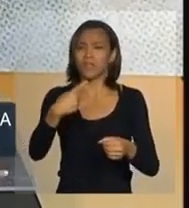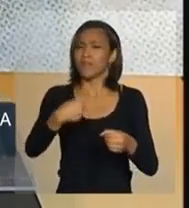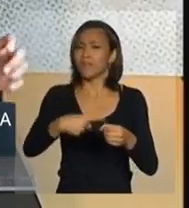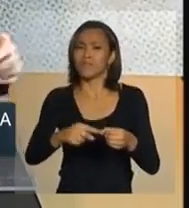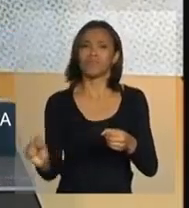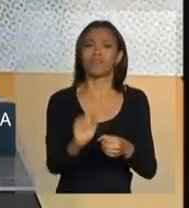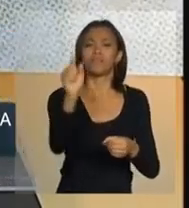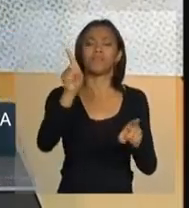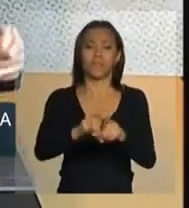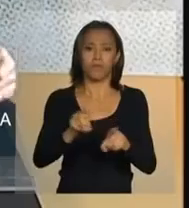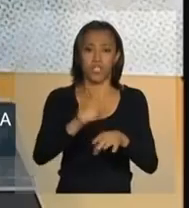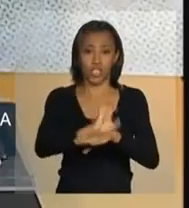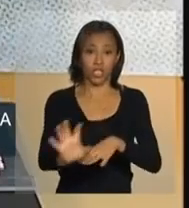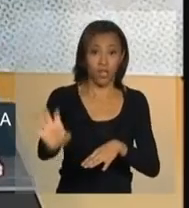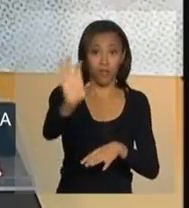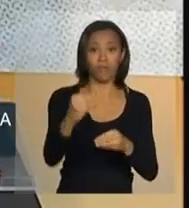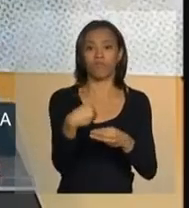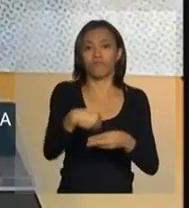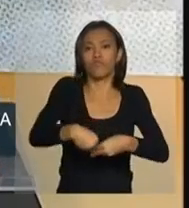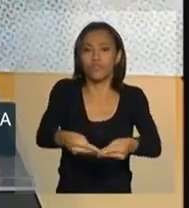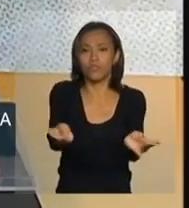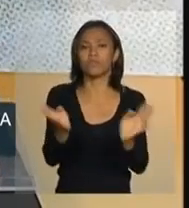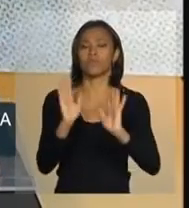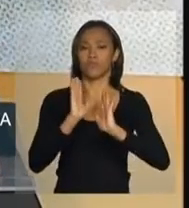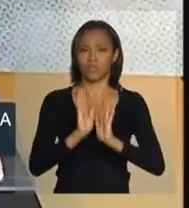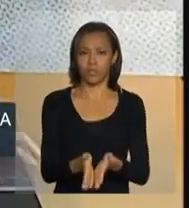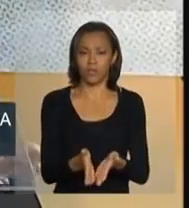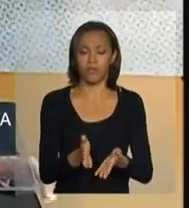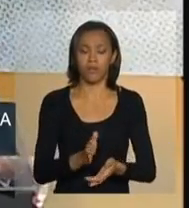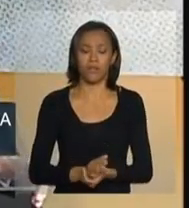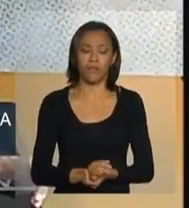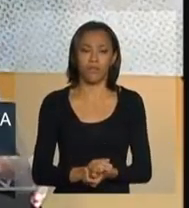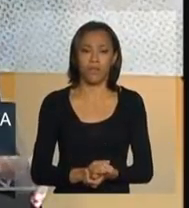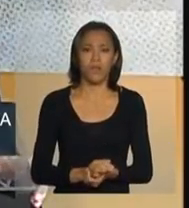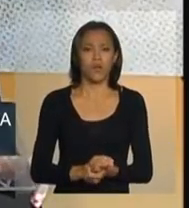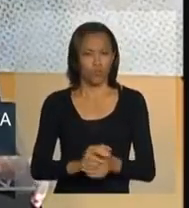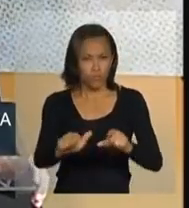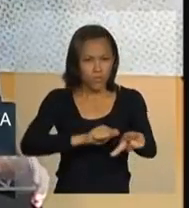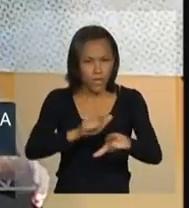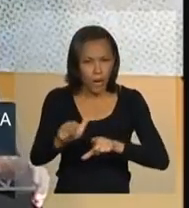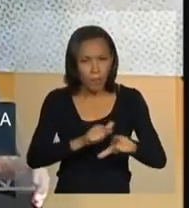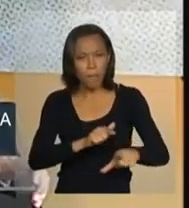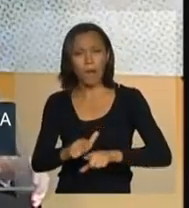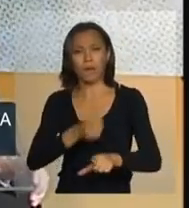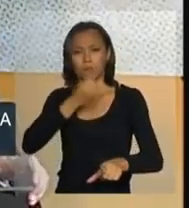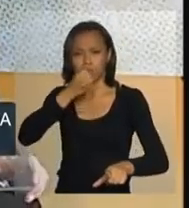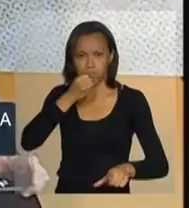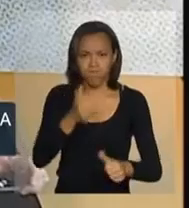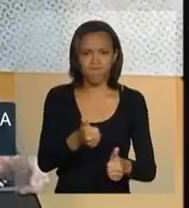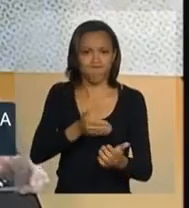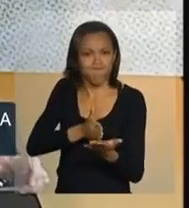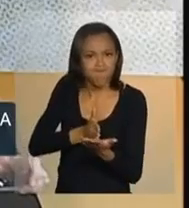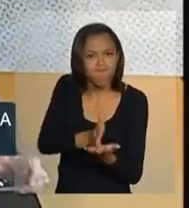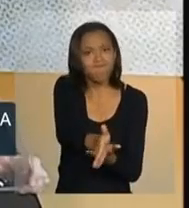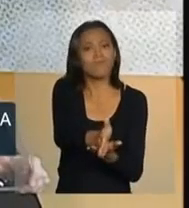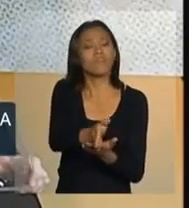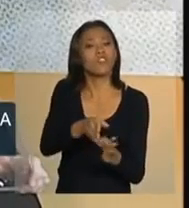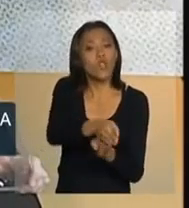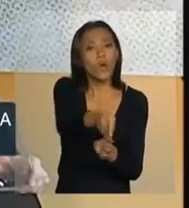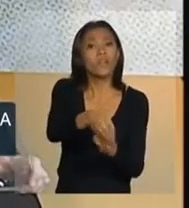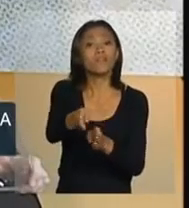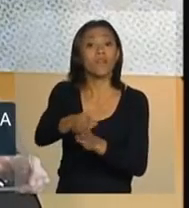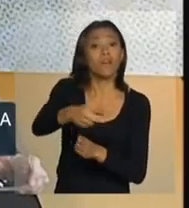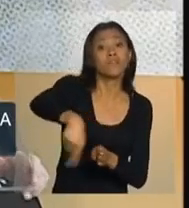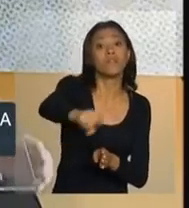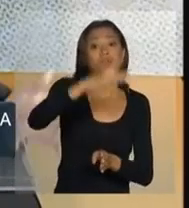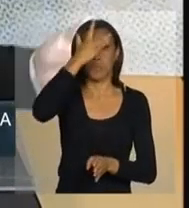trânsito, para fazer uma ação efetiva de educação, para